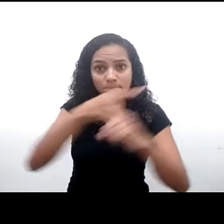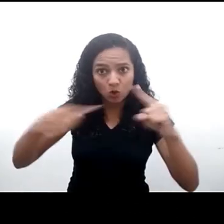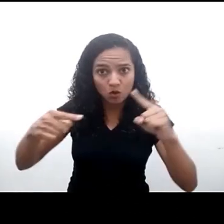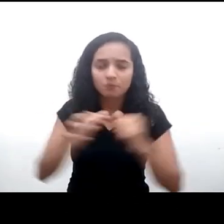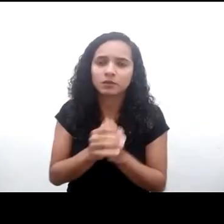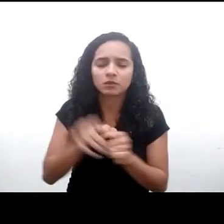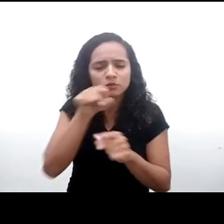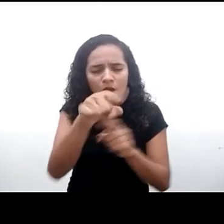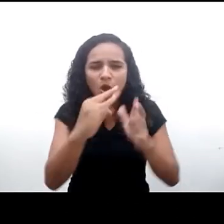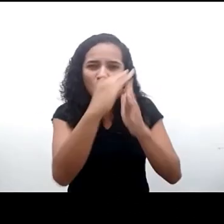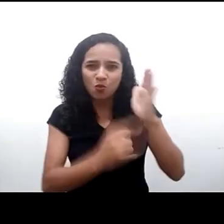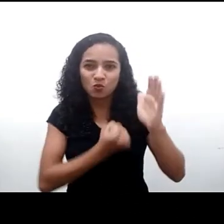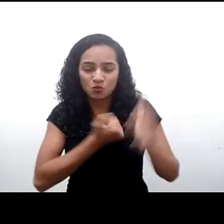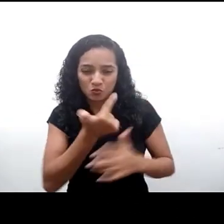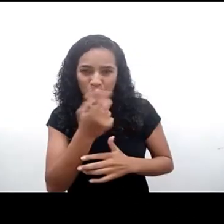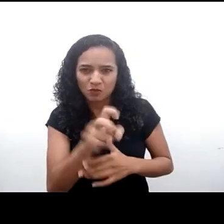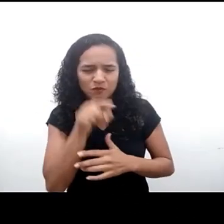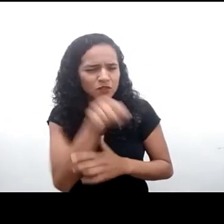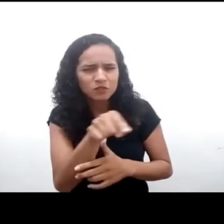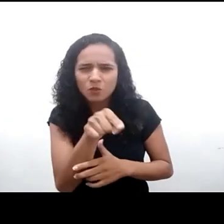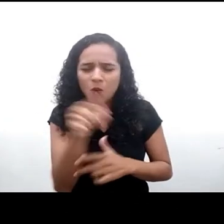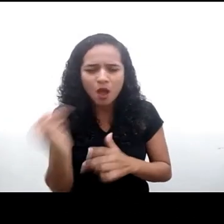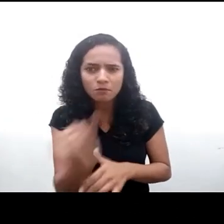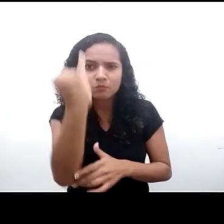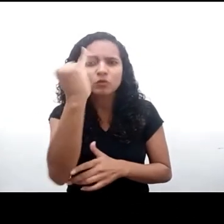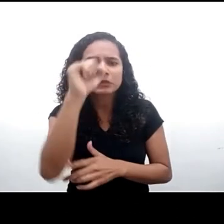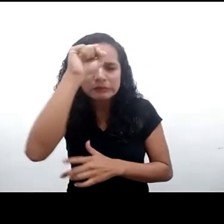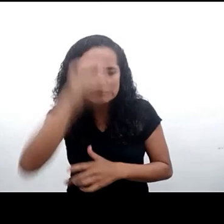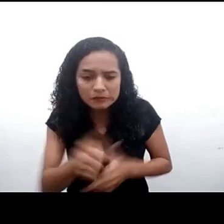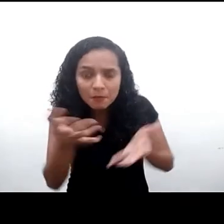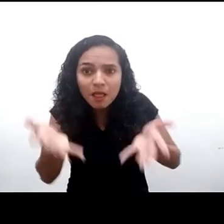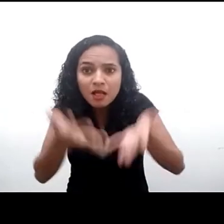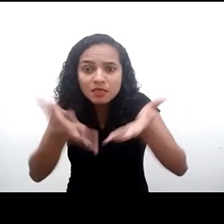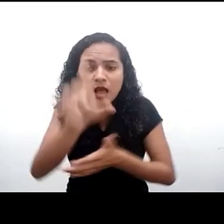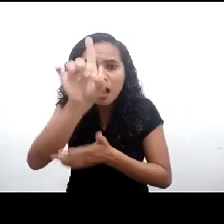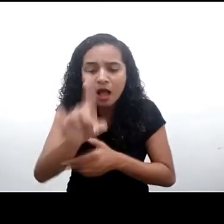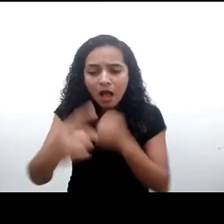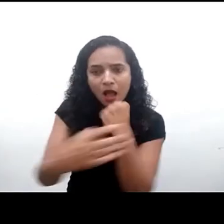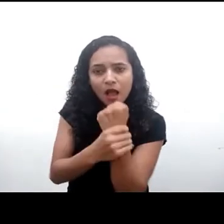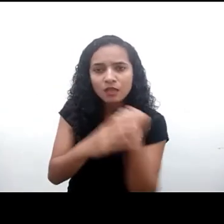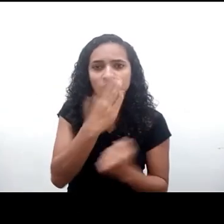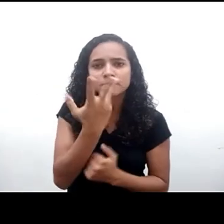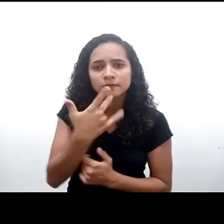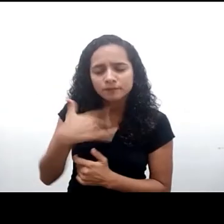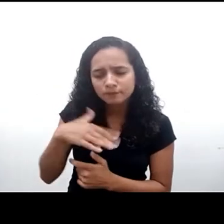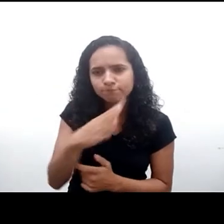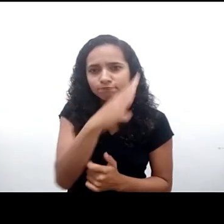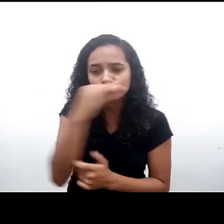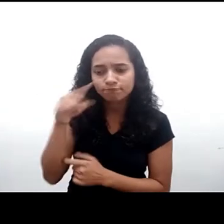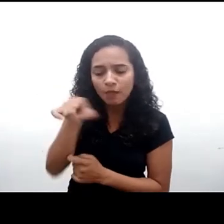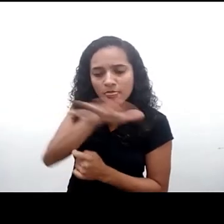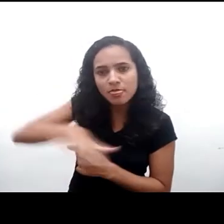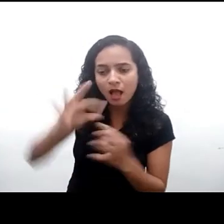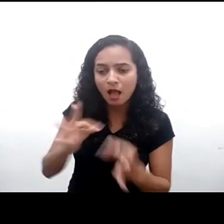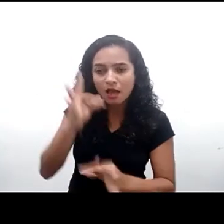o comentário geral número 25 é absolutamente relevante para promover a garantia dos direitos de crianças e adolescentes no ambiente digital nos